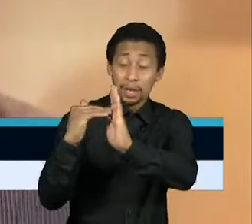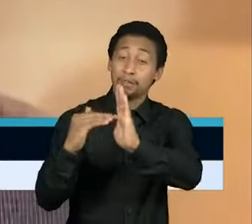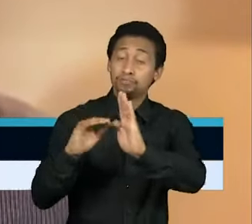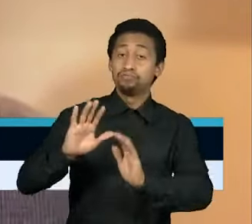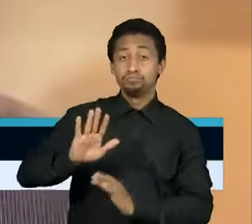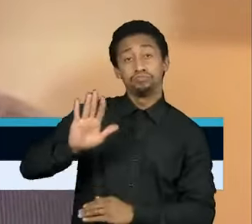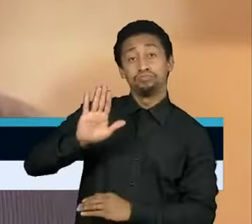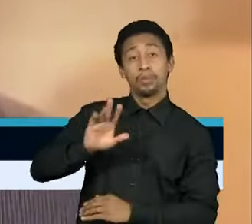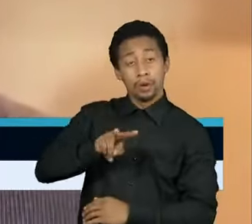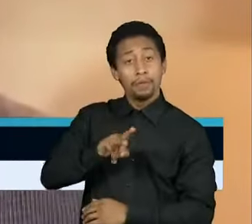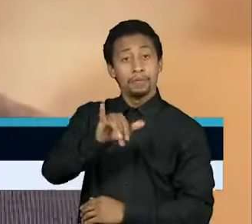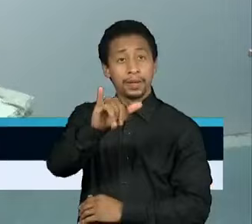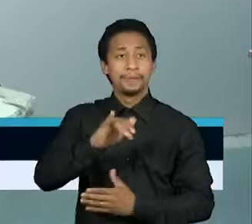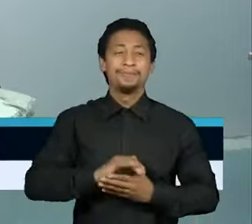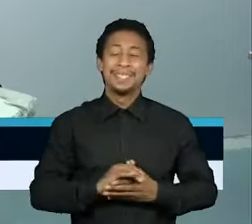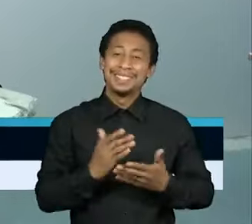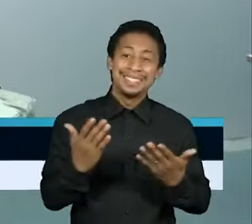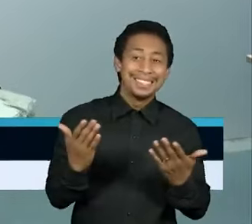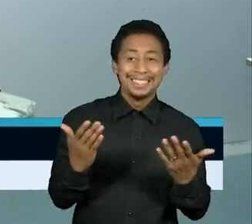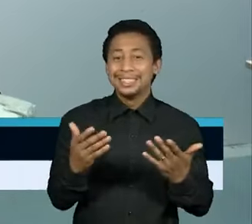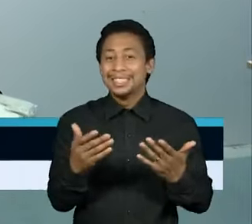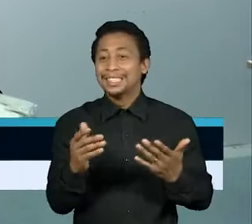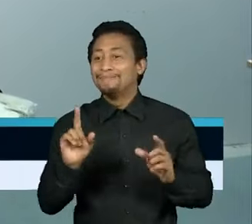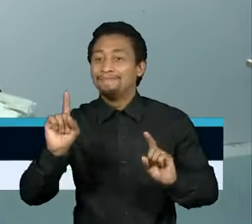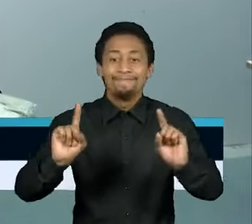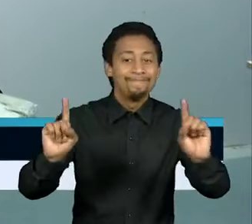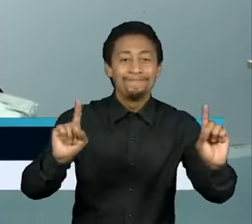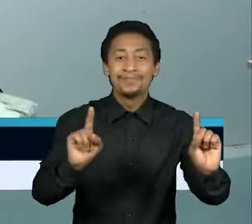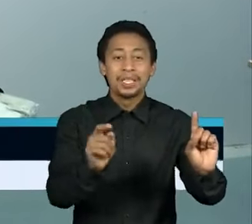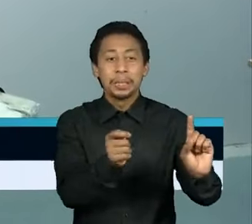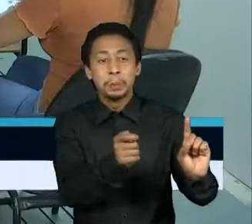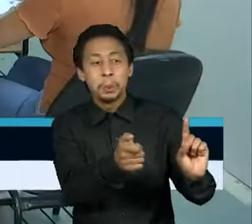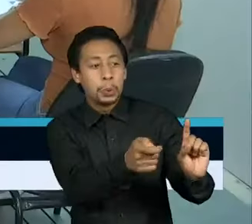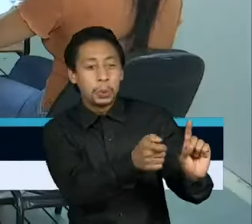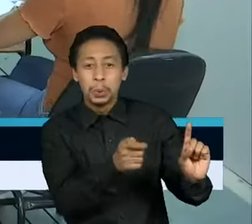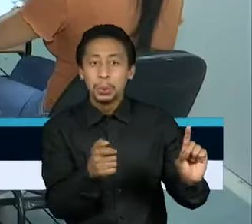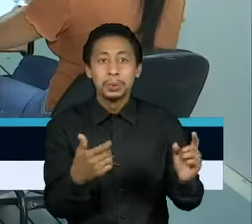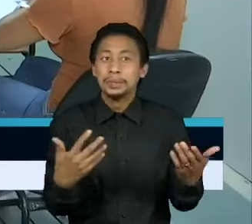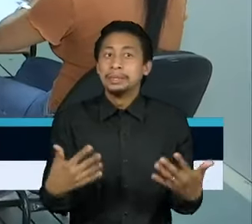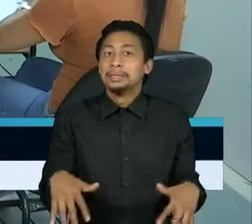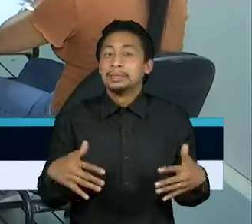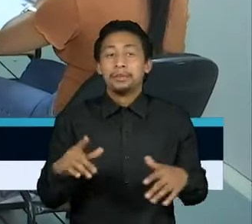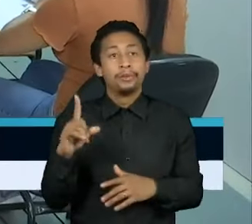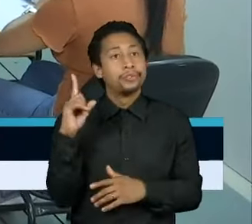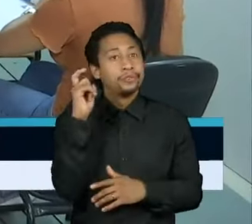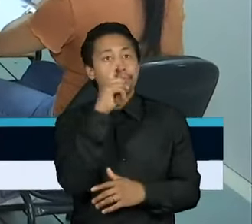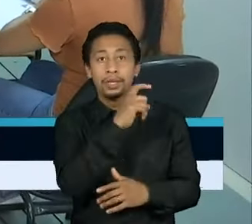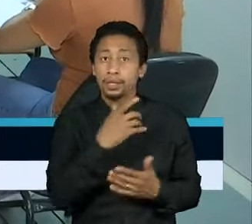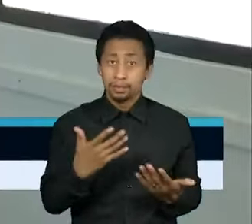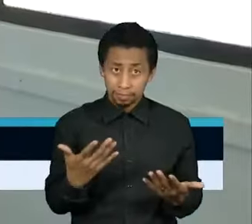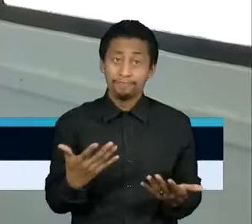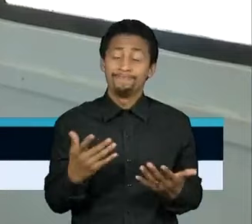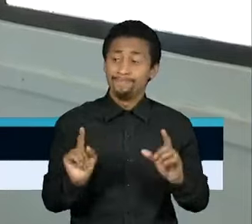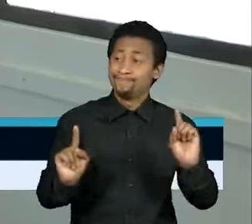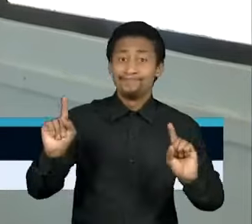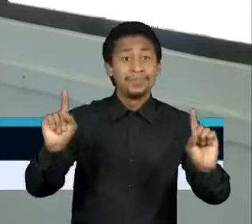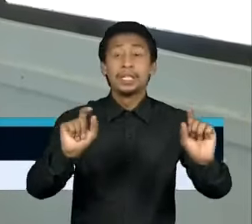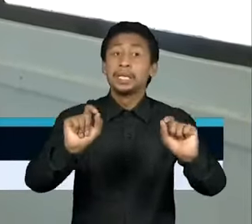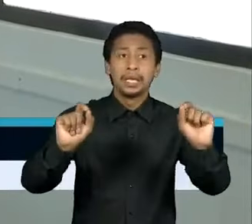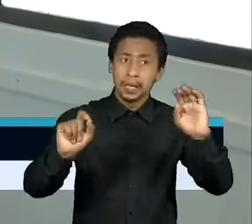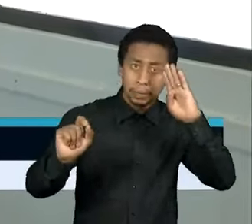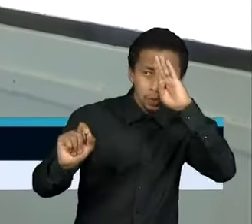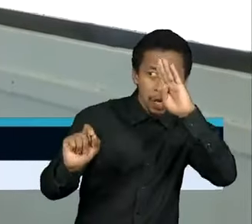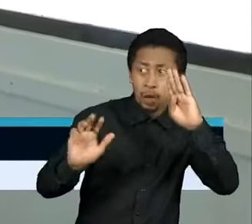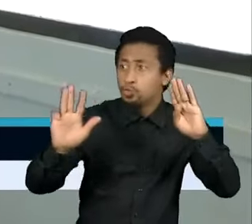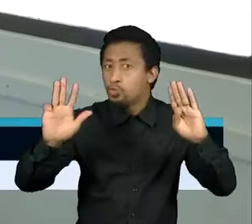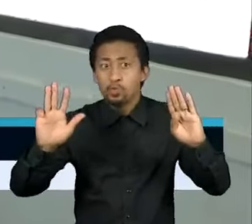necessita que haja poucos candidatos. Quanto mais candidatos nesse campo, menos competitiva será essa alternativa a Lula e Bolsonaro.